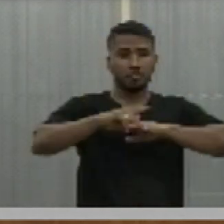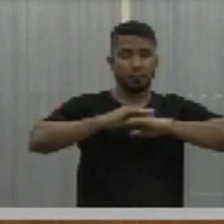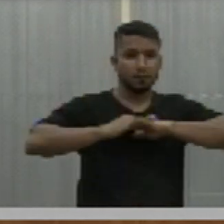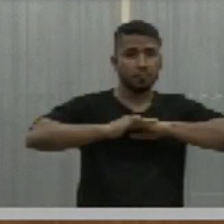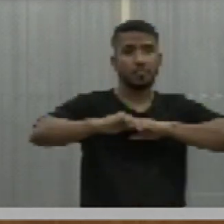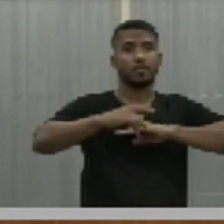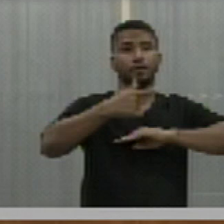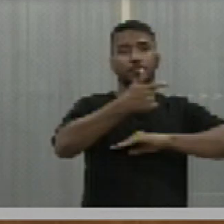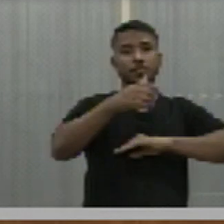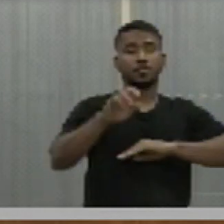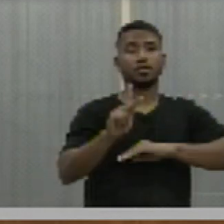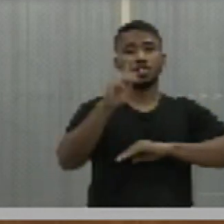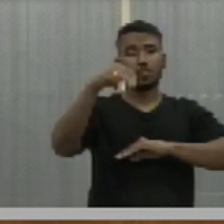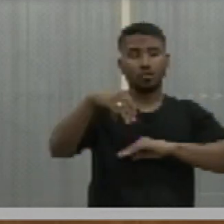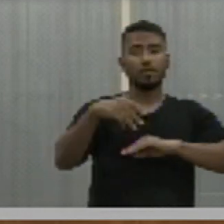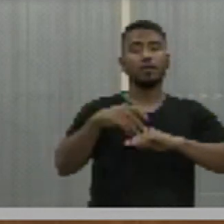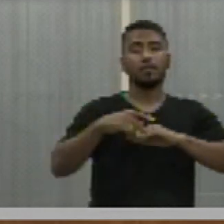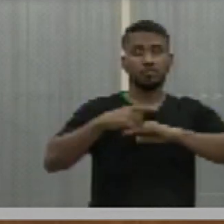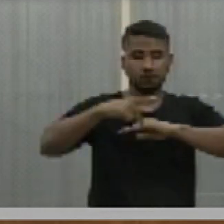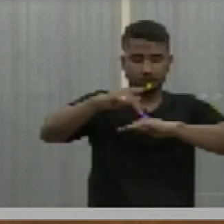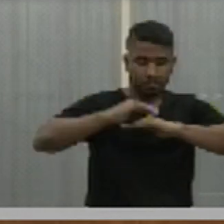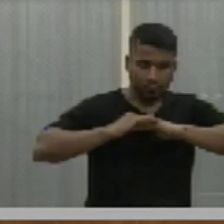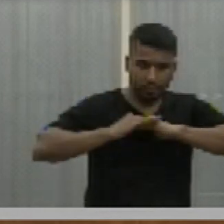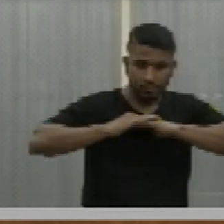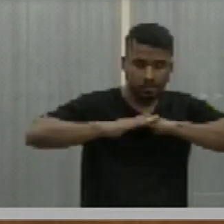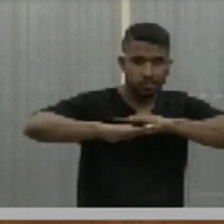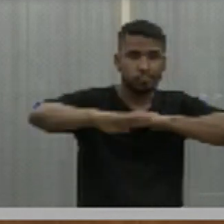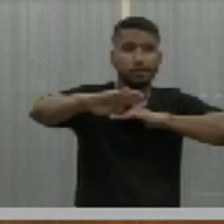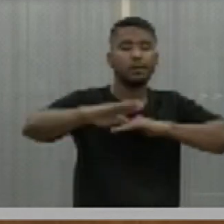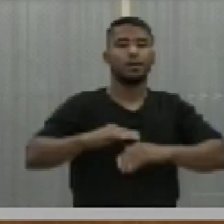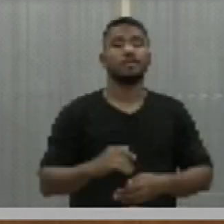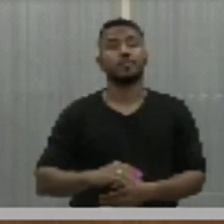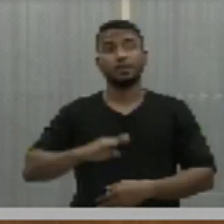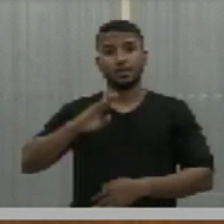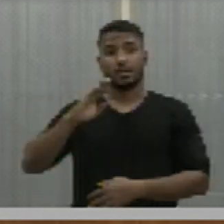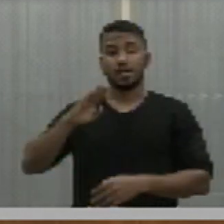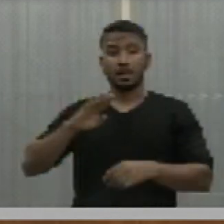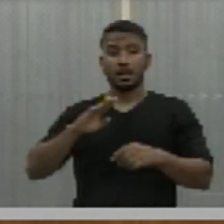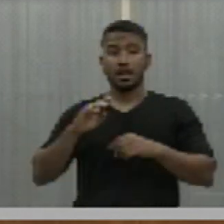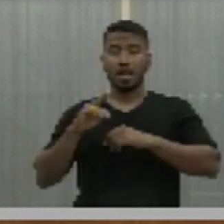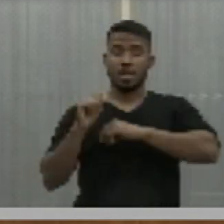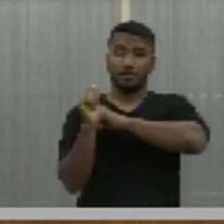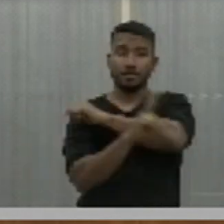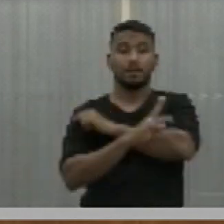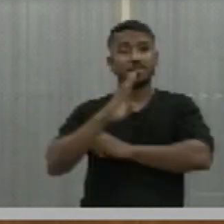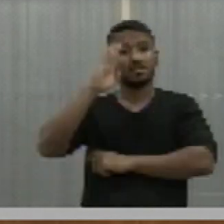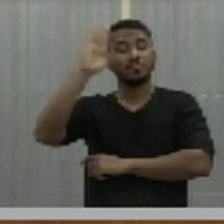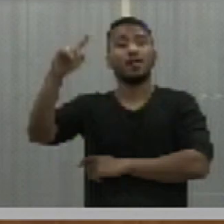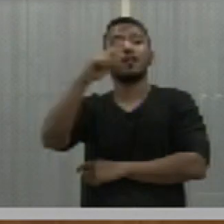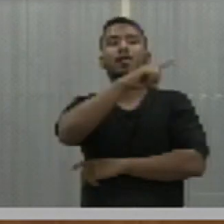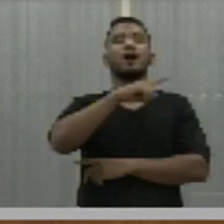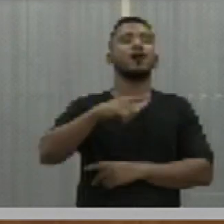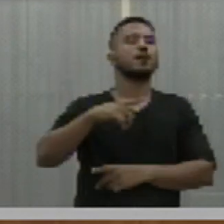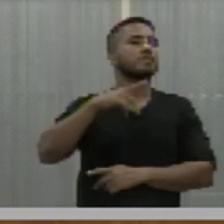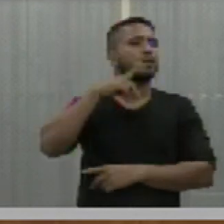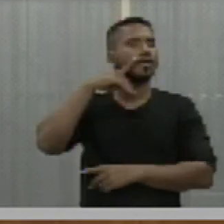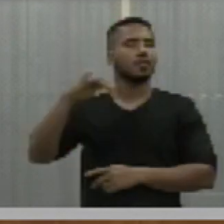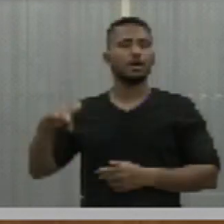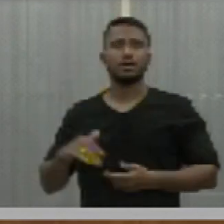de pavimentação asfáltica da via principal dos tabuleiros litorâneos em Parnaíba.